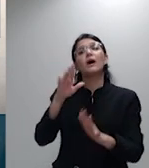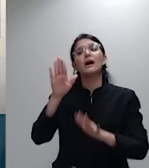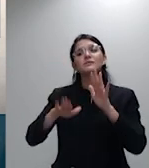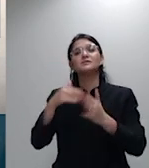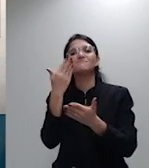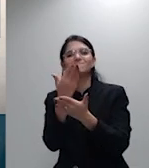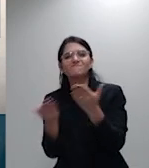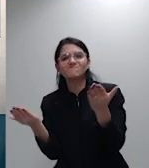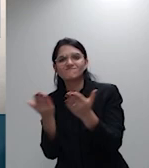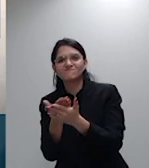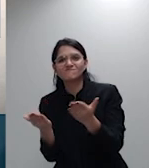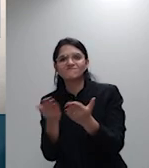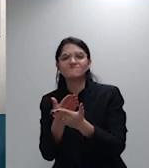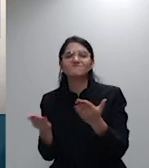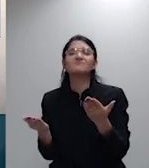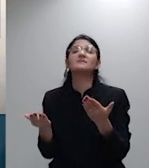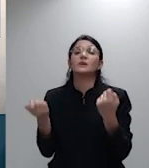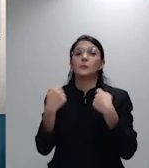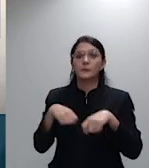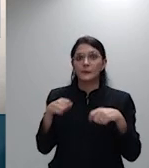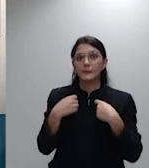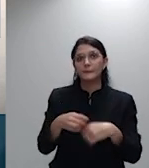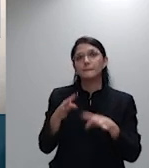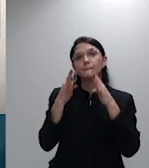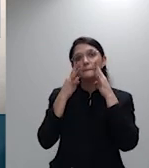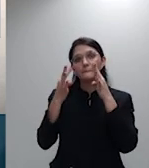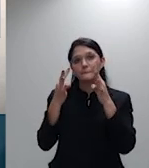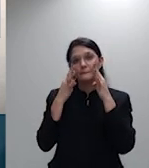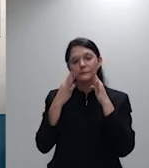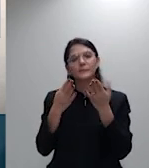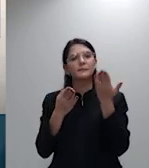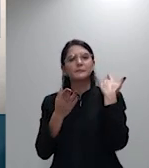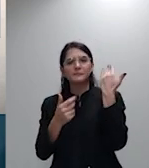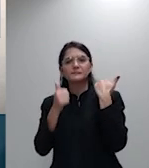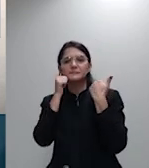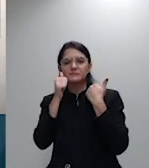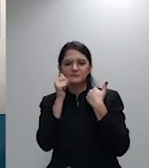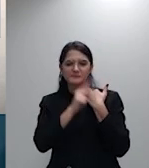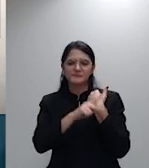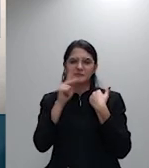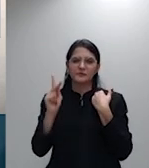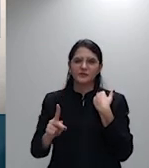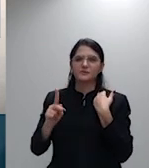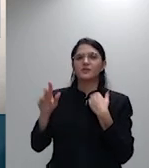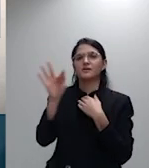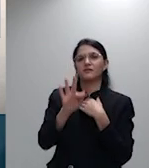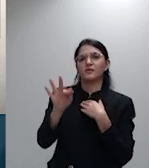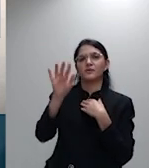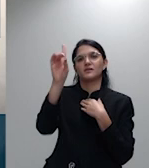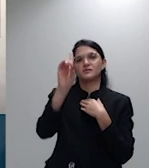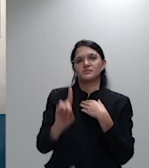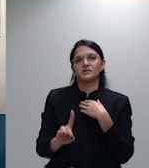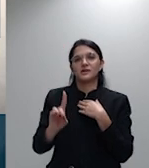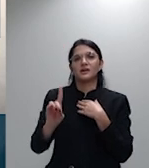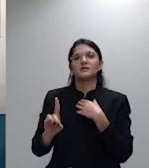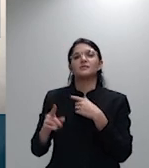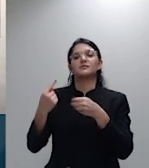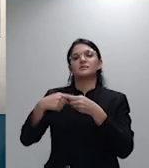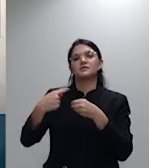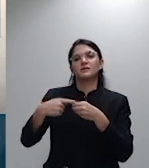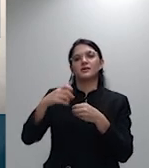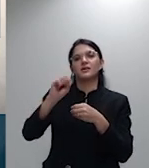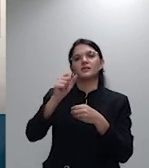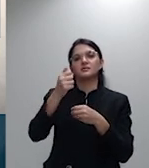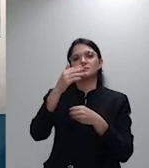falava o meu então professor aqui na faculdade de direito do lago de São Francisco professor casu batanado o que